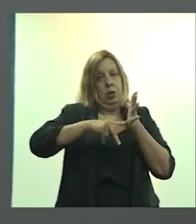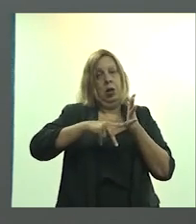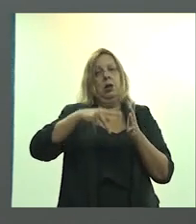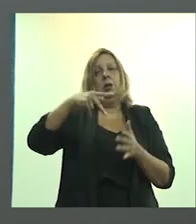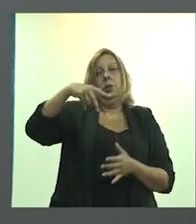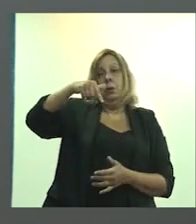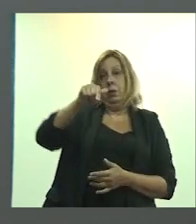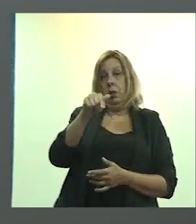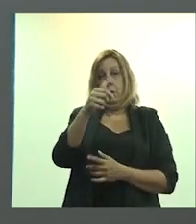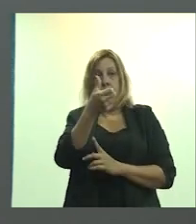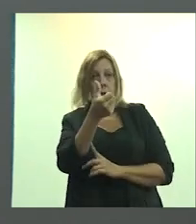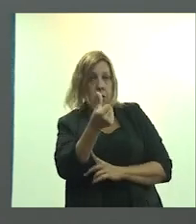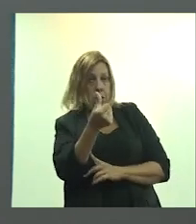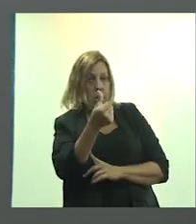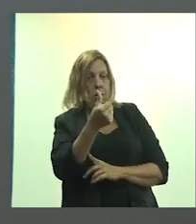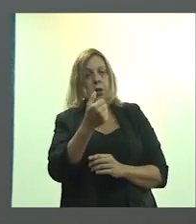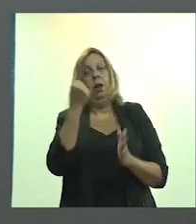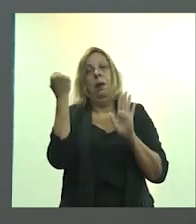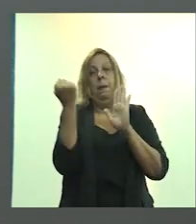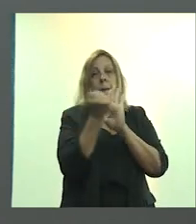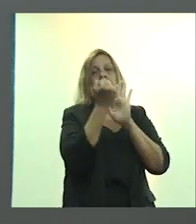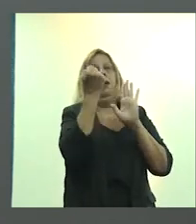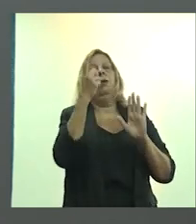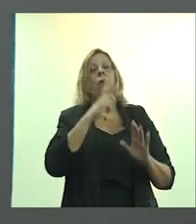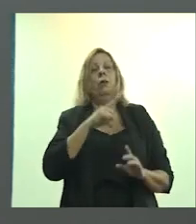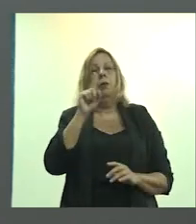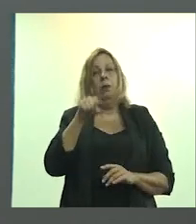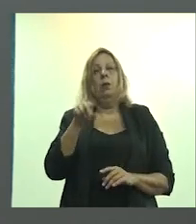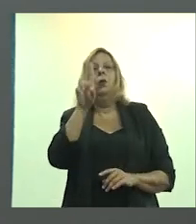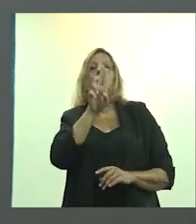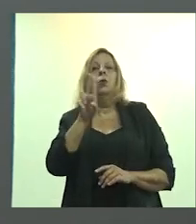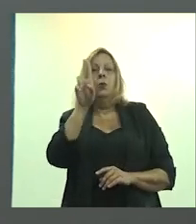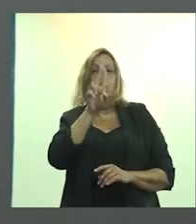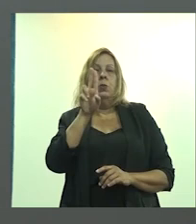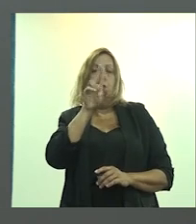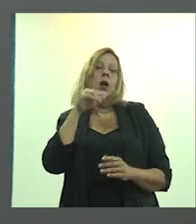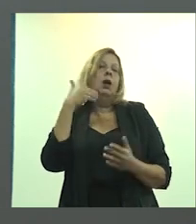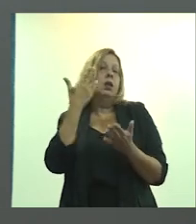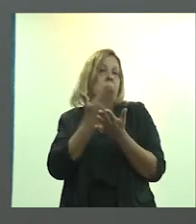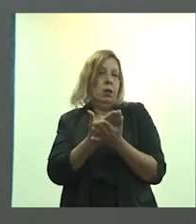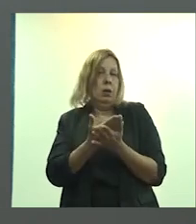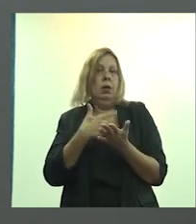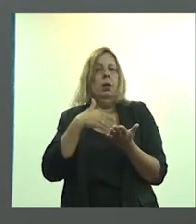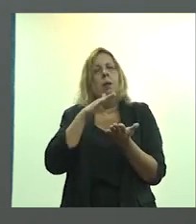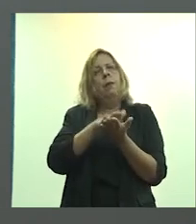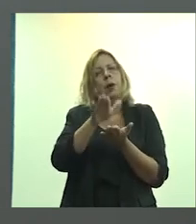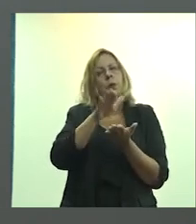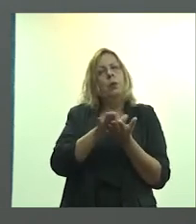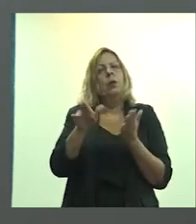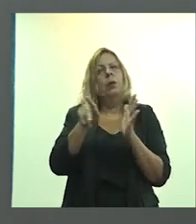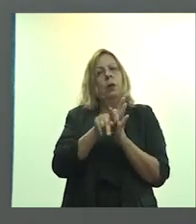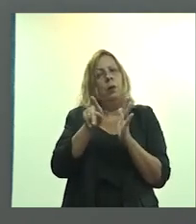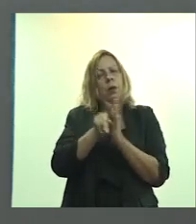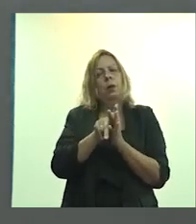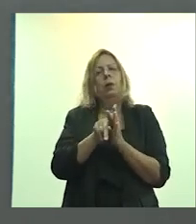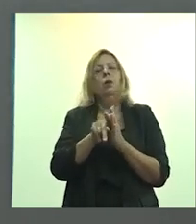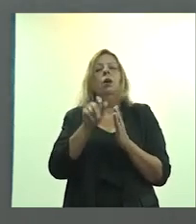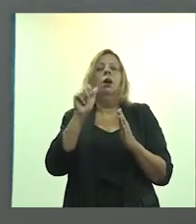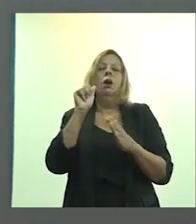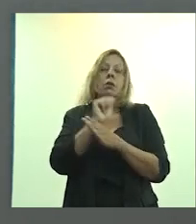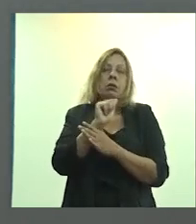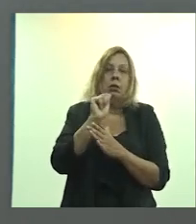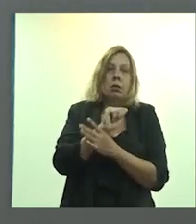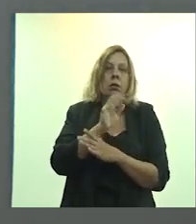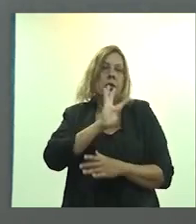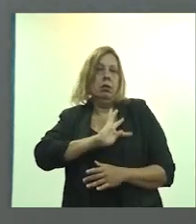depois, então, o marco que é o que a gente utiliza ainda bastante, é esse Manual de Implantação da Assistência Técnica e